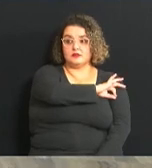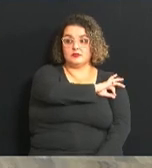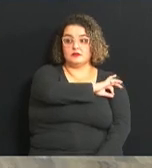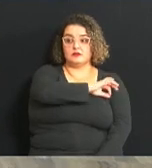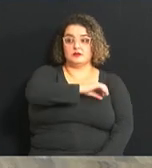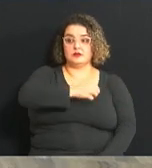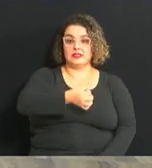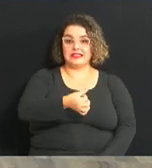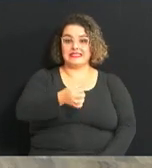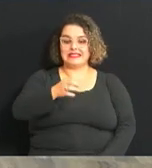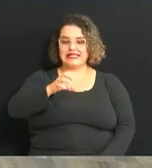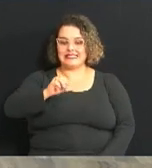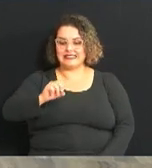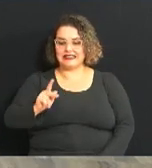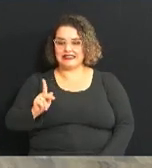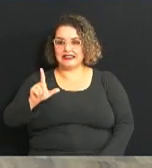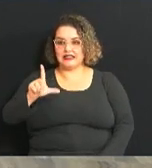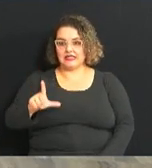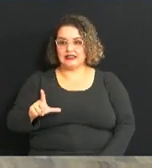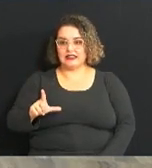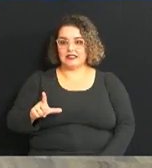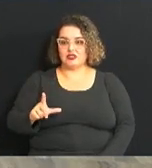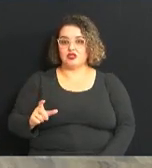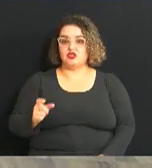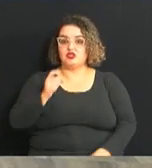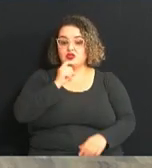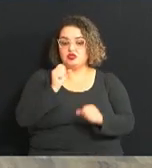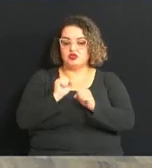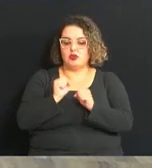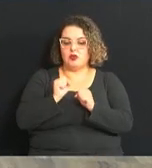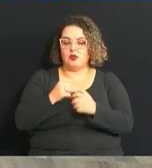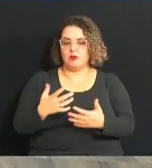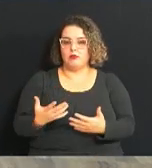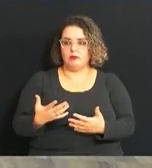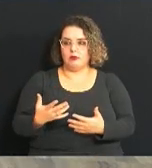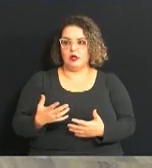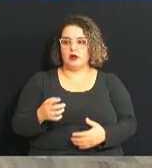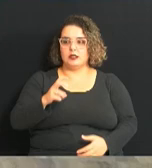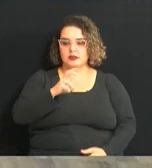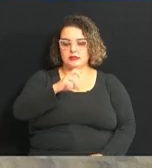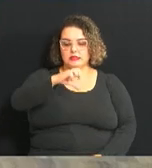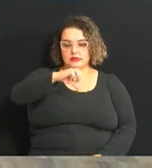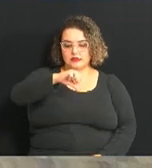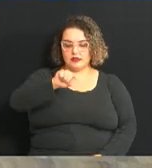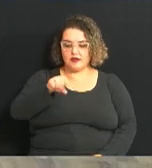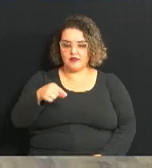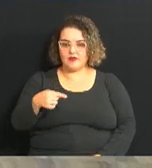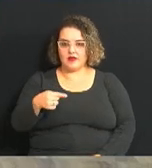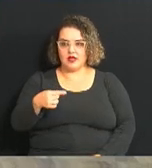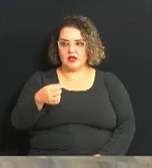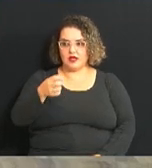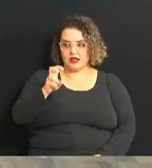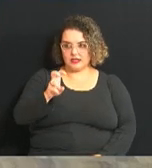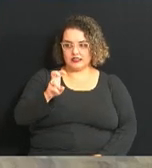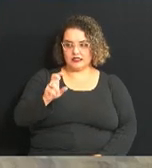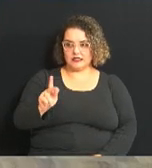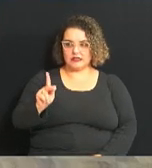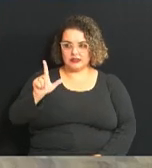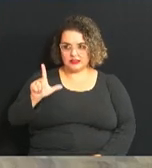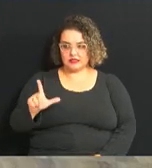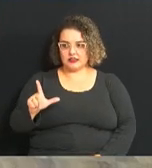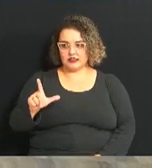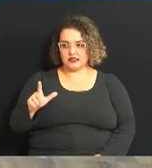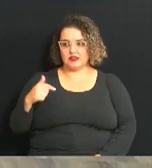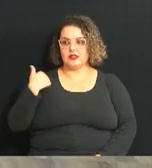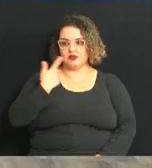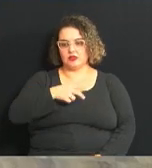60 quilos de roupa só para ser mais exato 59,5 quilos E a